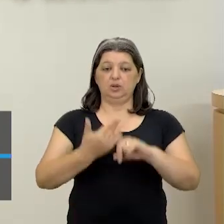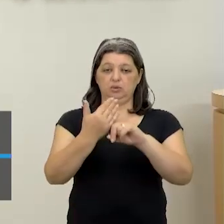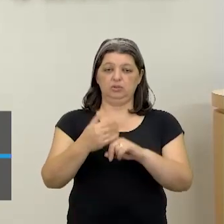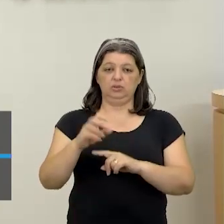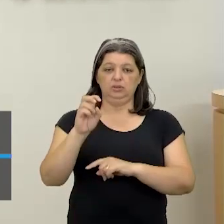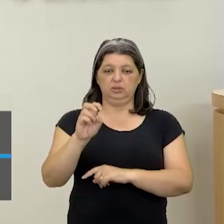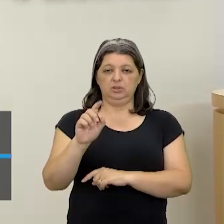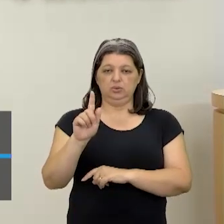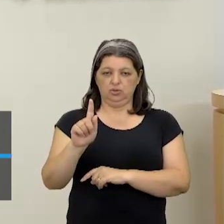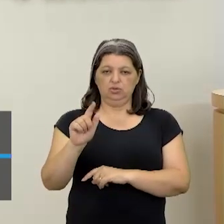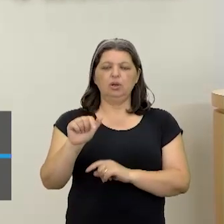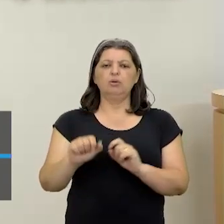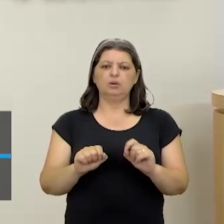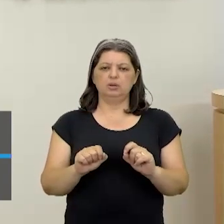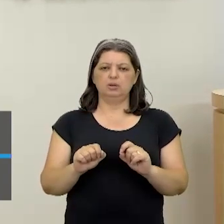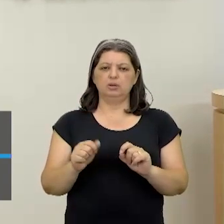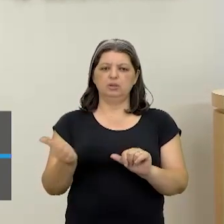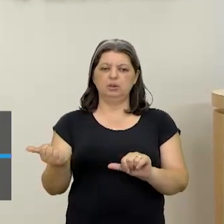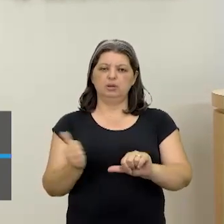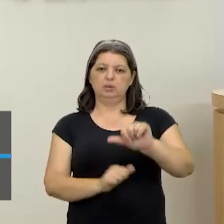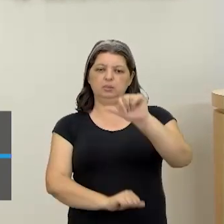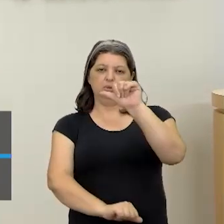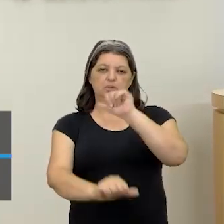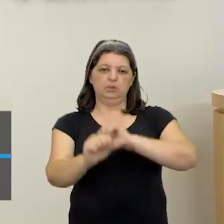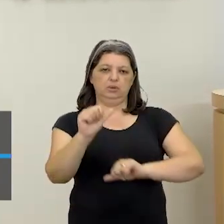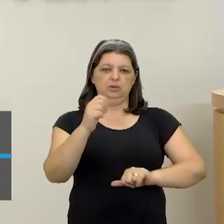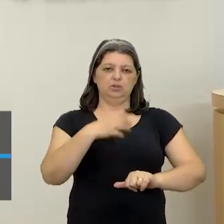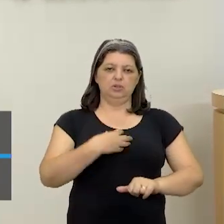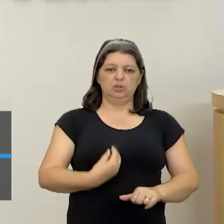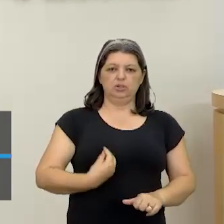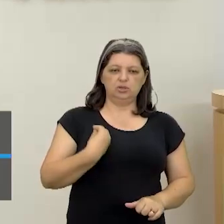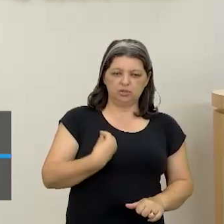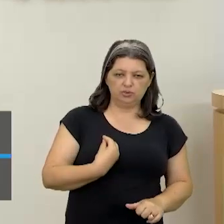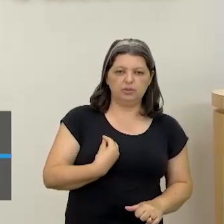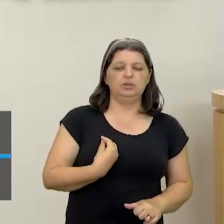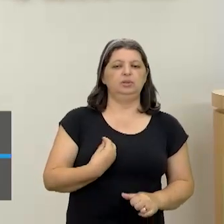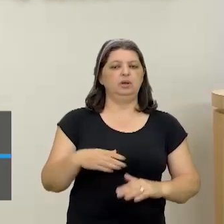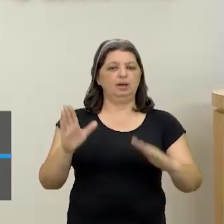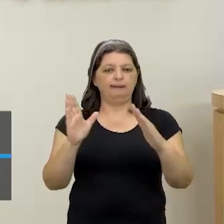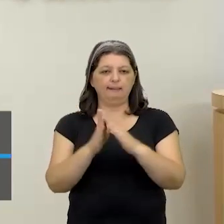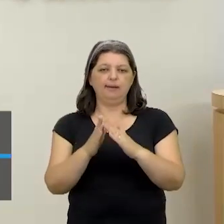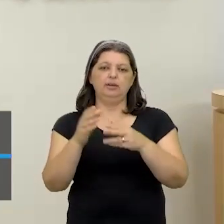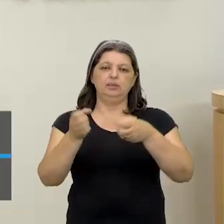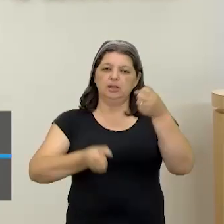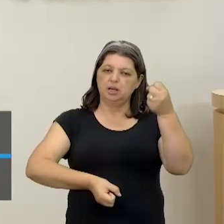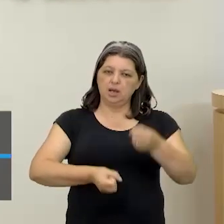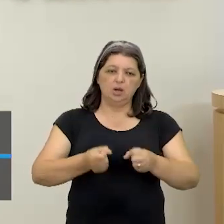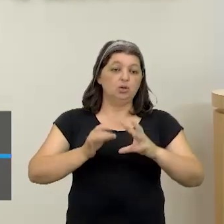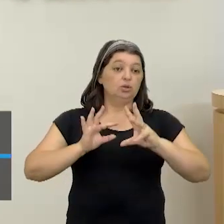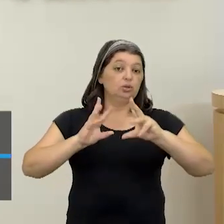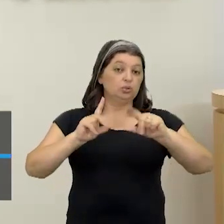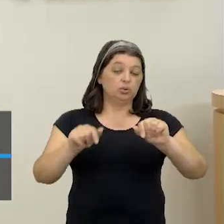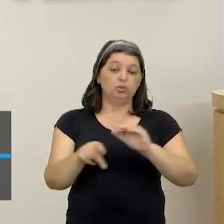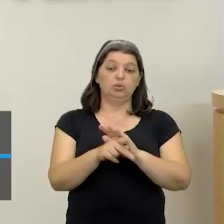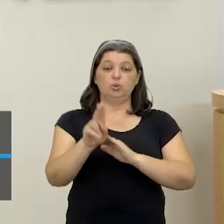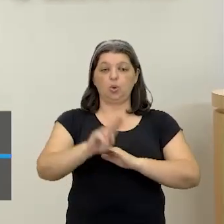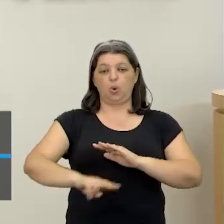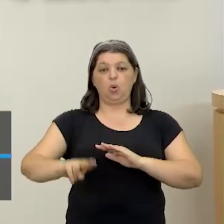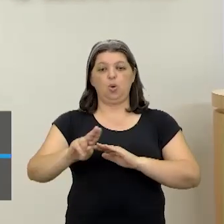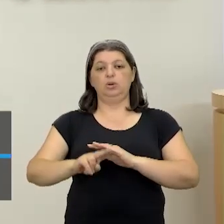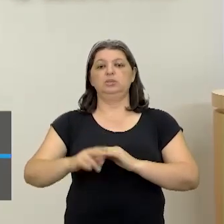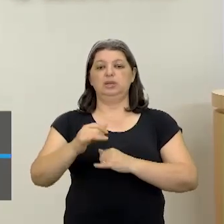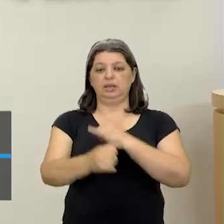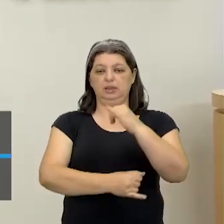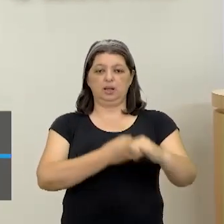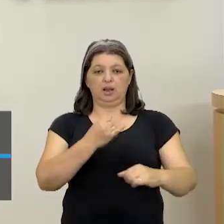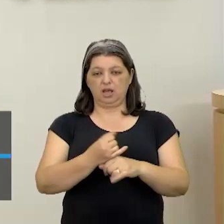ela vai mudar completamente os nossos comportamentos de vida. Você vai operar a sua casa, seu carro, tudo de forma remota. A internet das coisas.